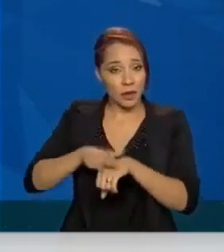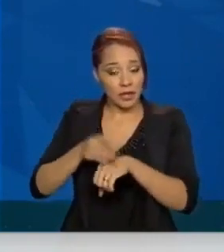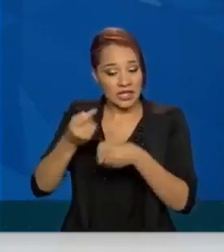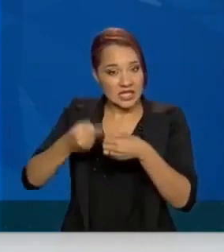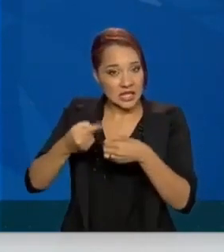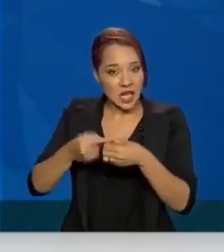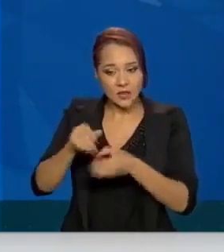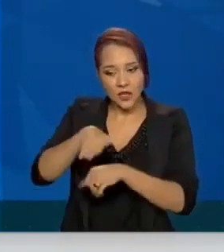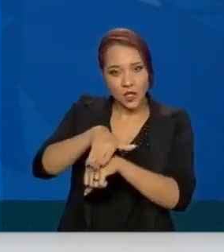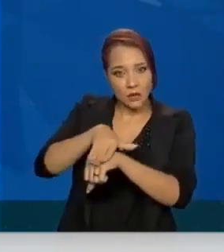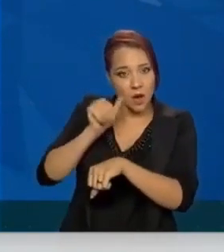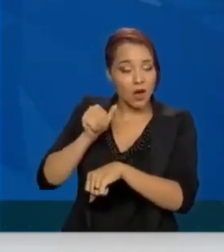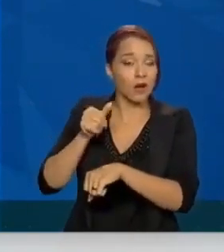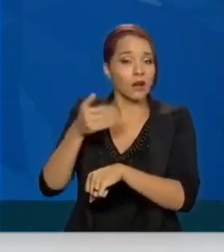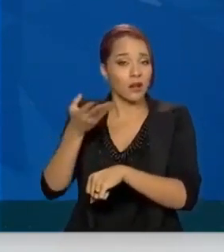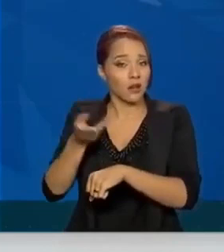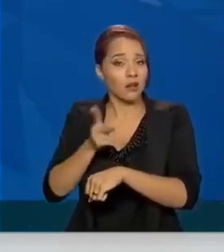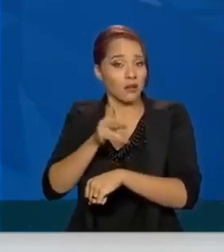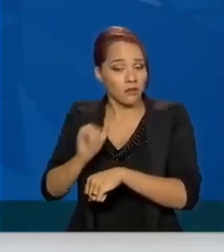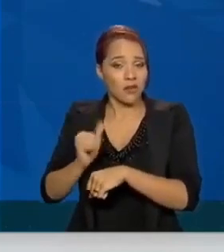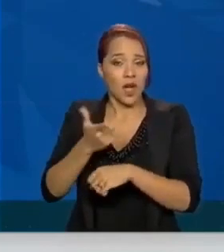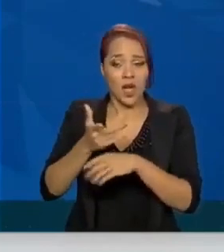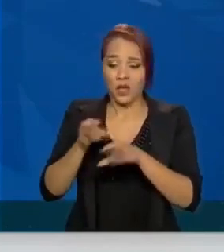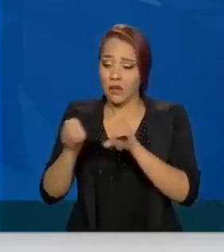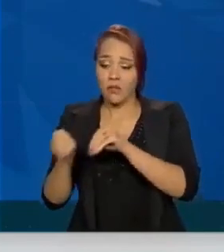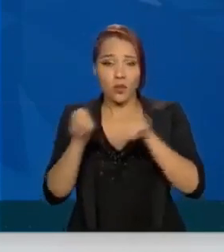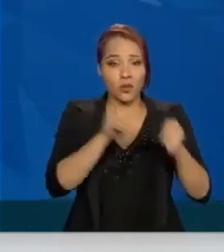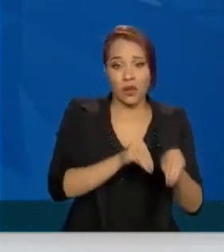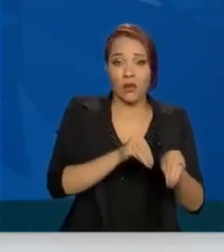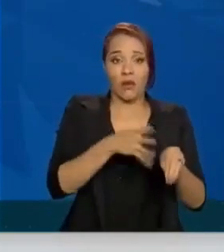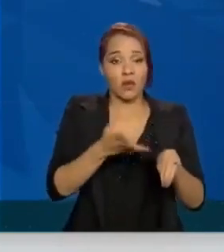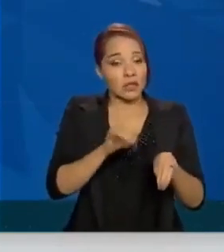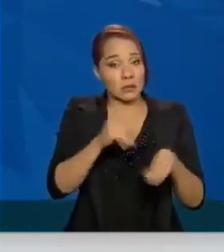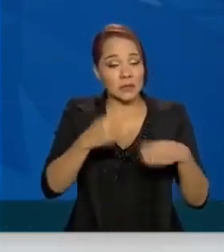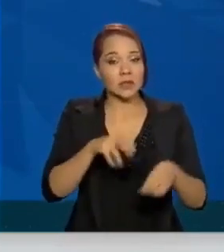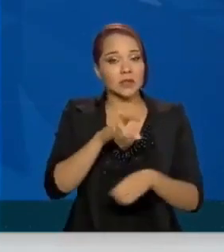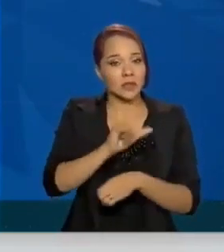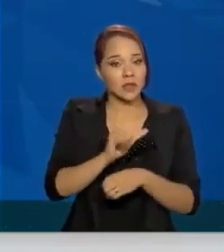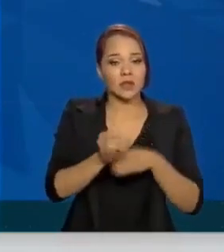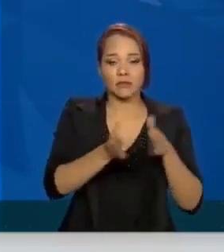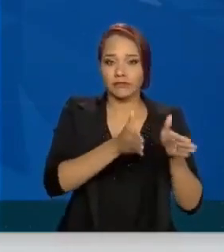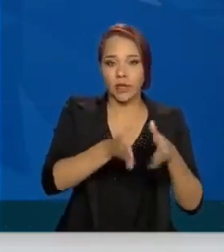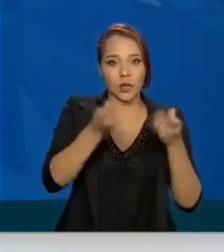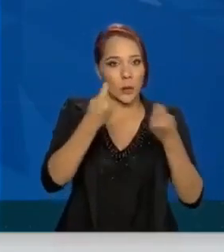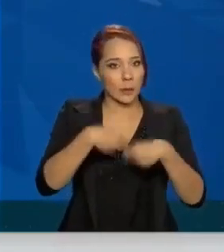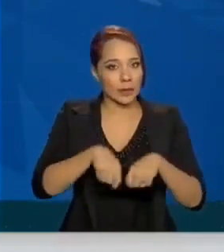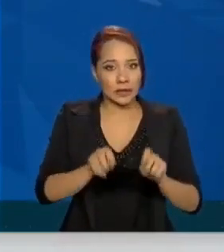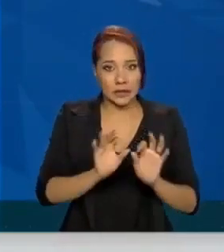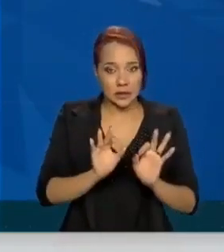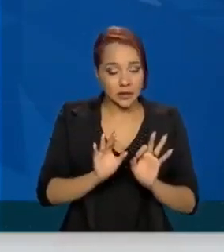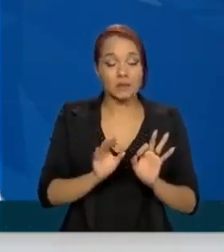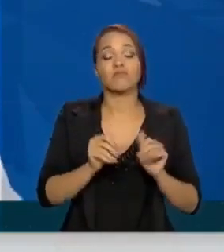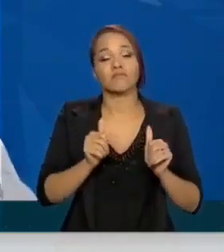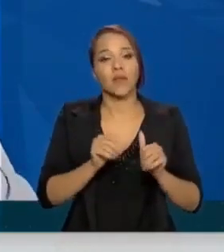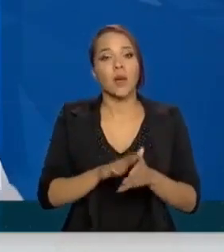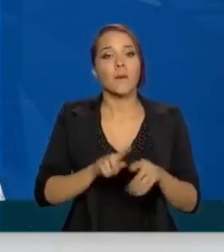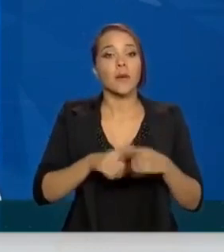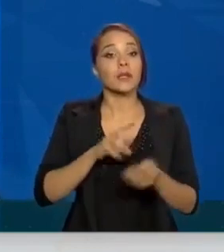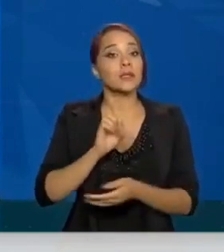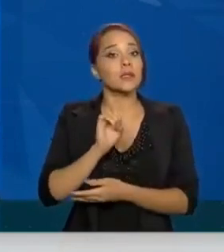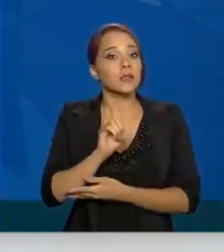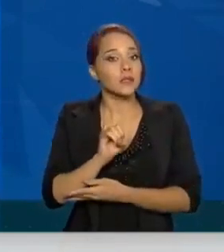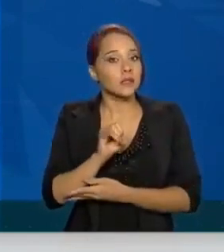ele vai convocar, ele vai chamar, ele vai remanejar, e se a gente passar por isso sem precisar? Agora, e se